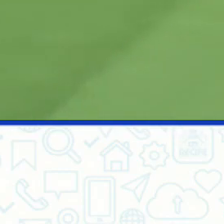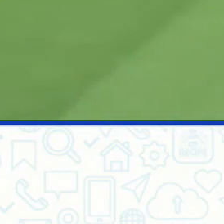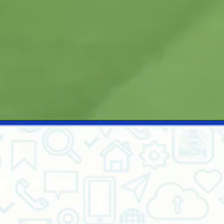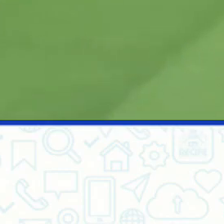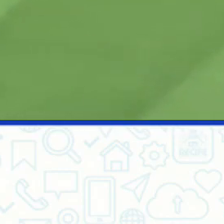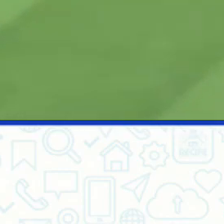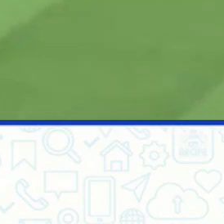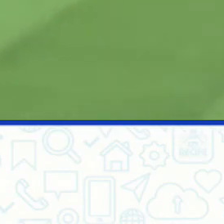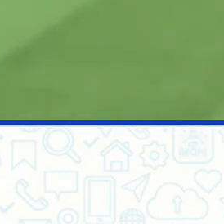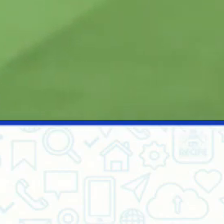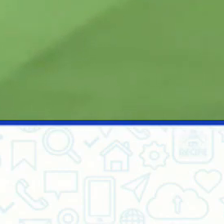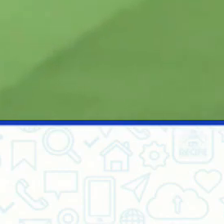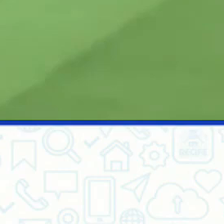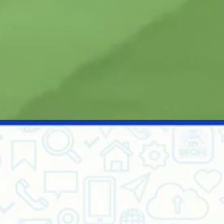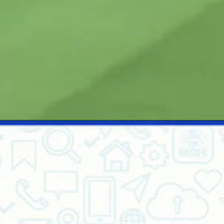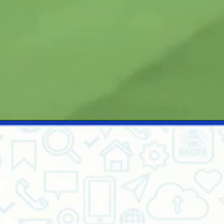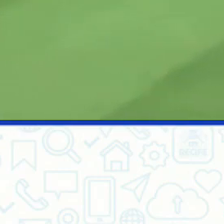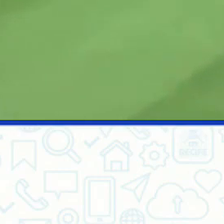Vem chegando lá pela direita.